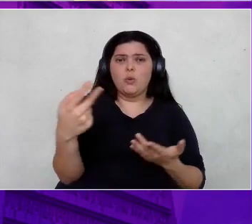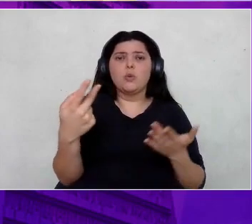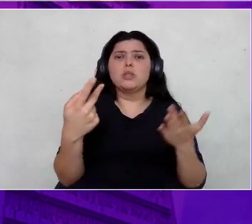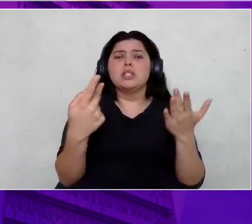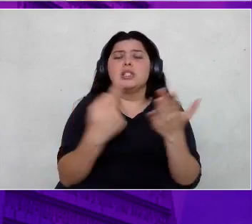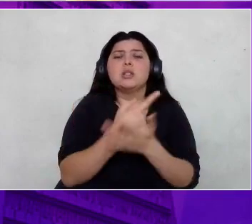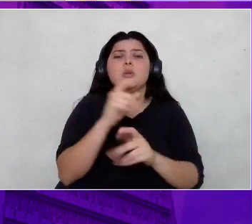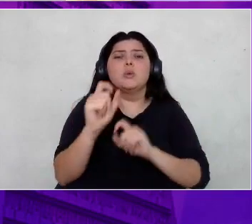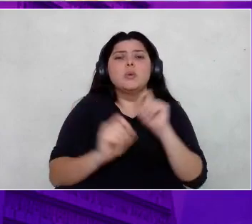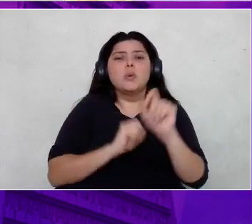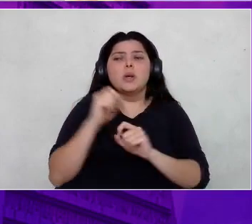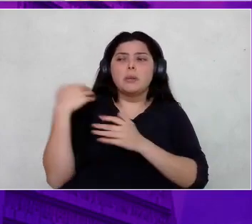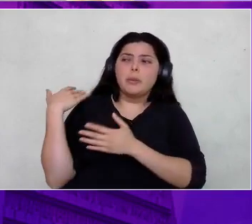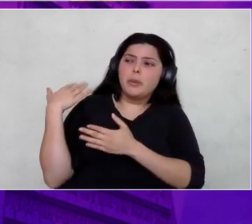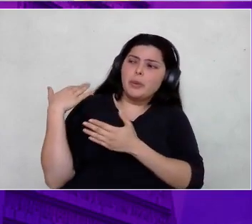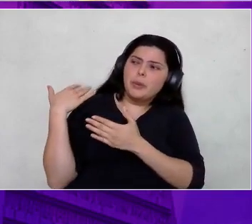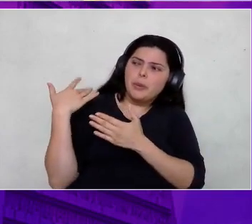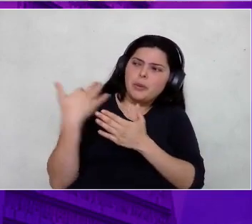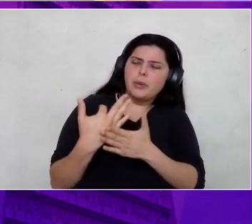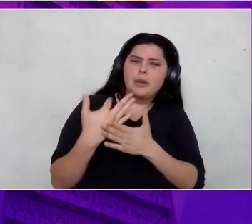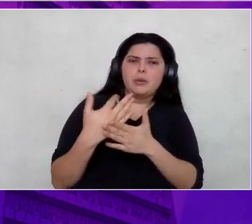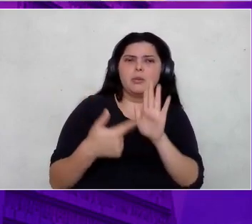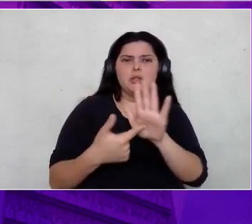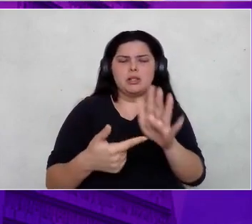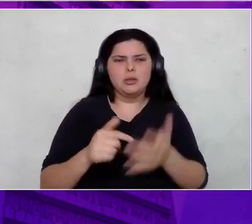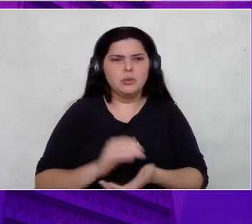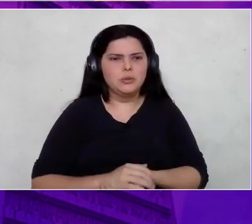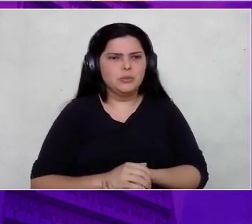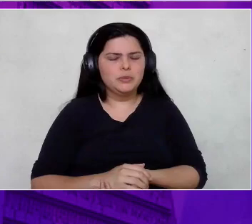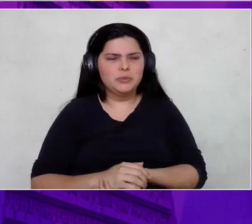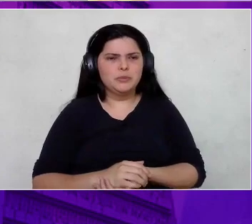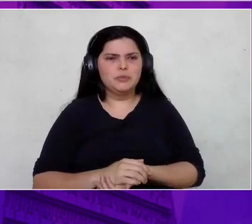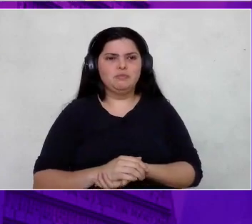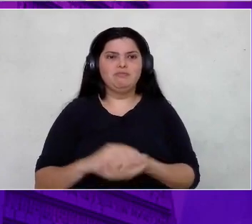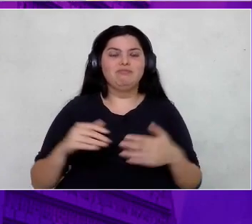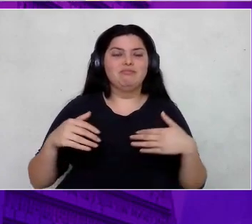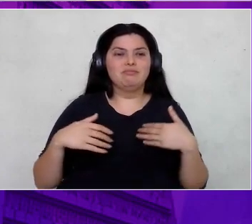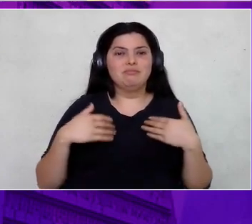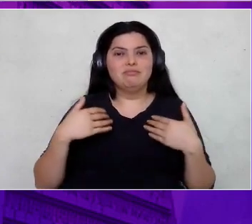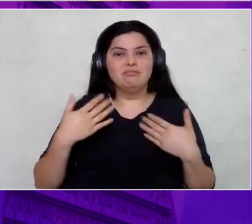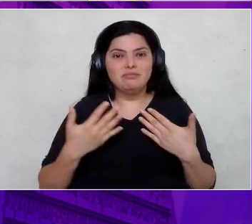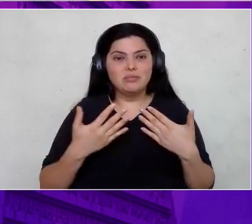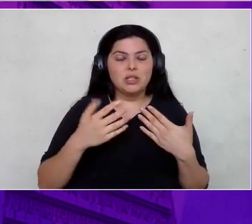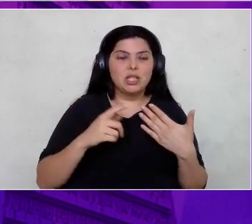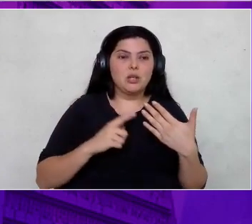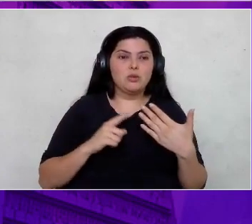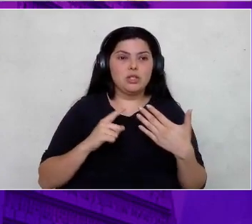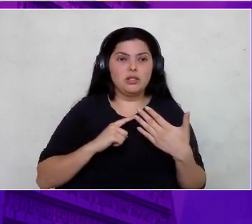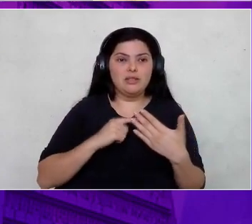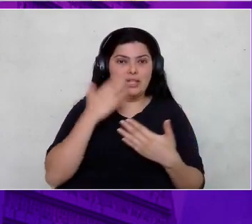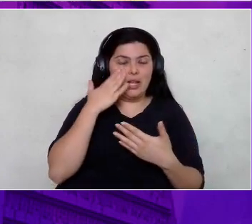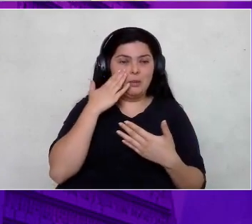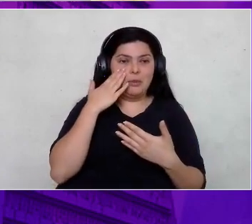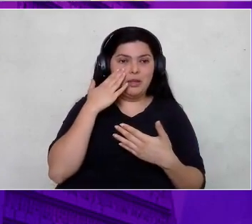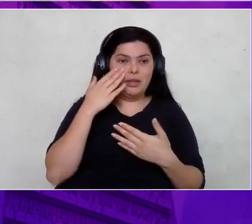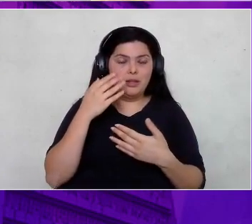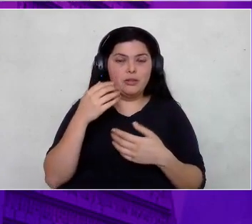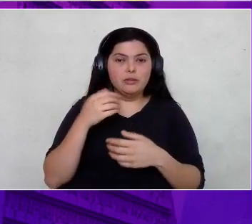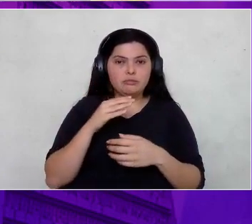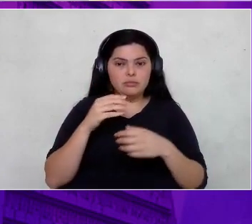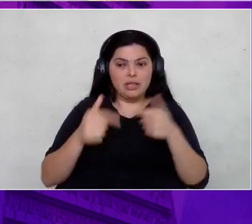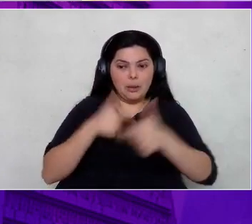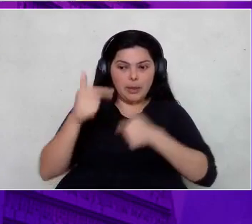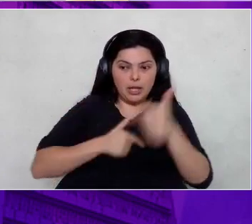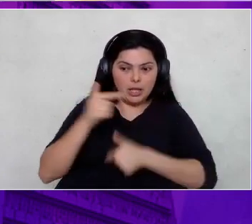jornada estava me trazendo. Cara, eu cheguei a ter piriri, sabe? Do trabalho, lá você está trabalhando. Aí